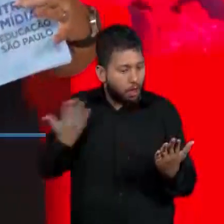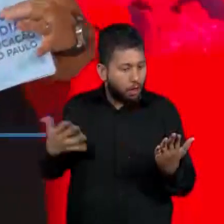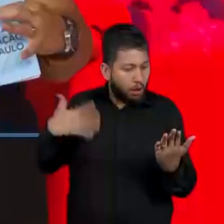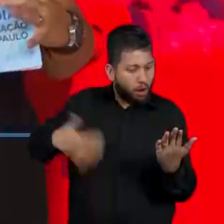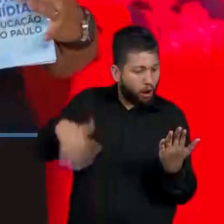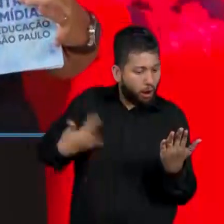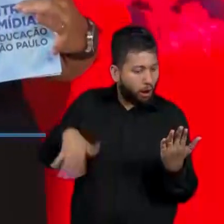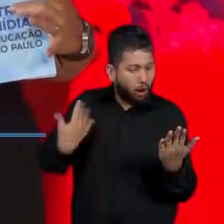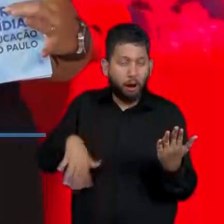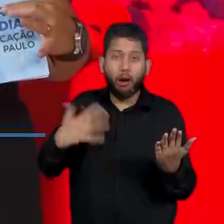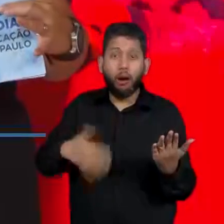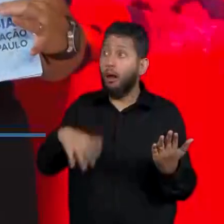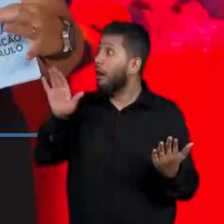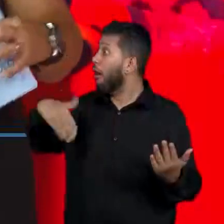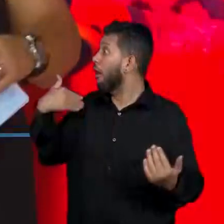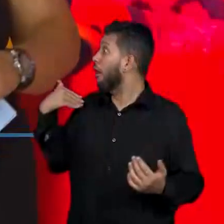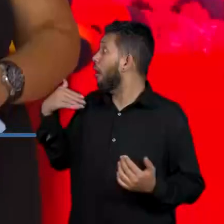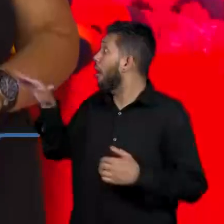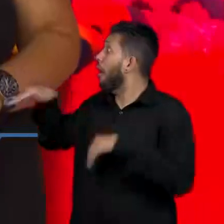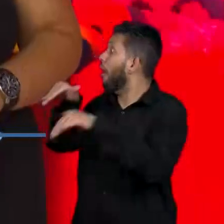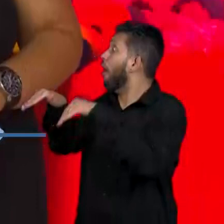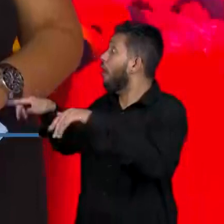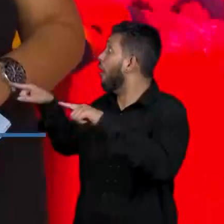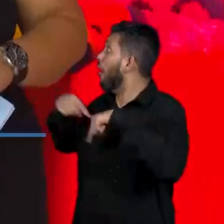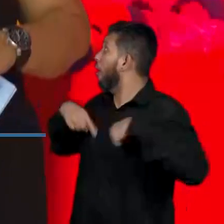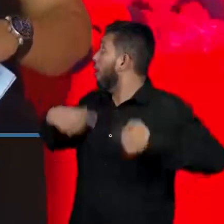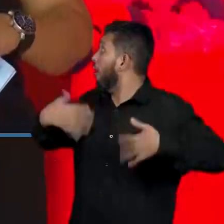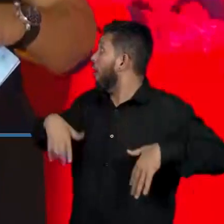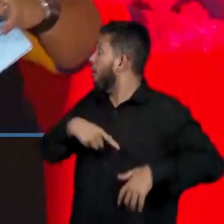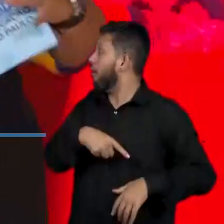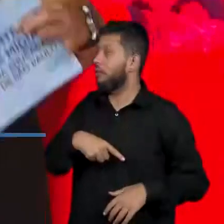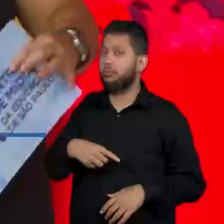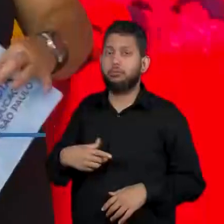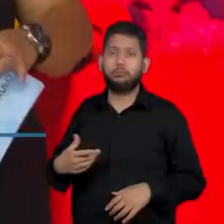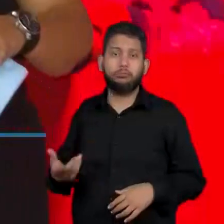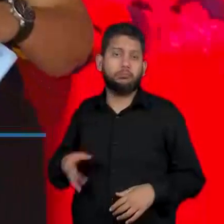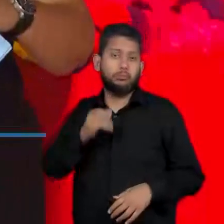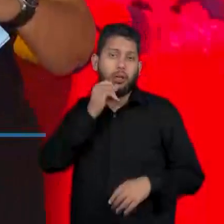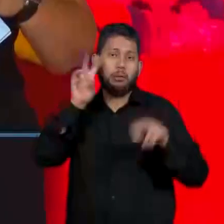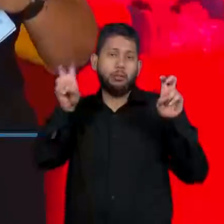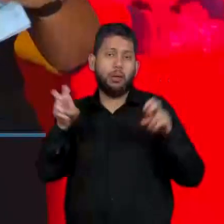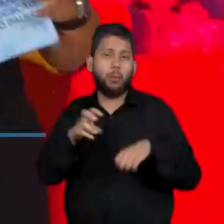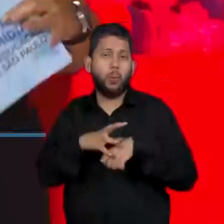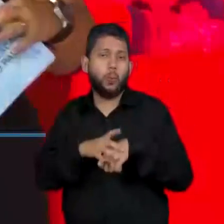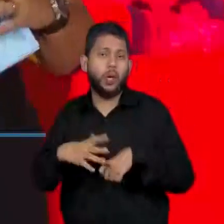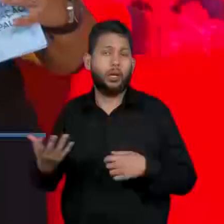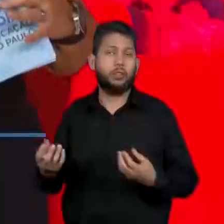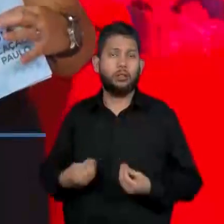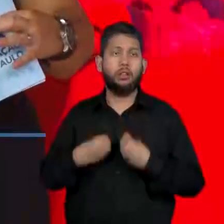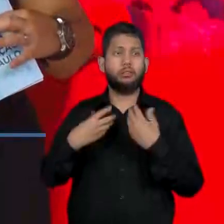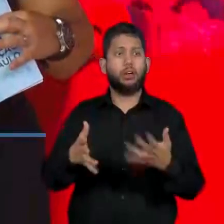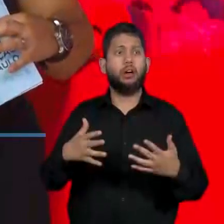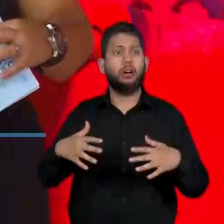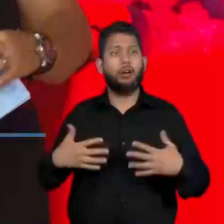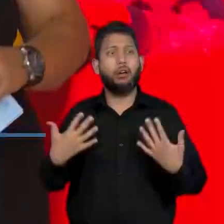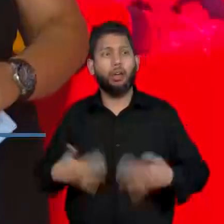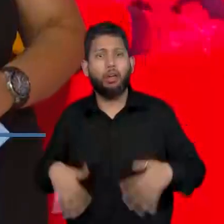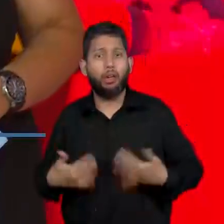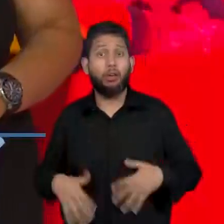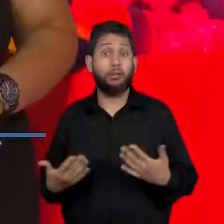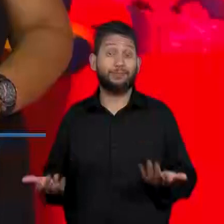um alarme na população de alguma coisa, de doença, de pânico, de desastre,